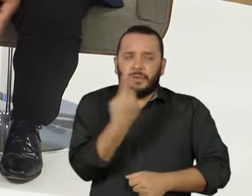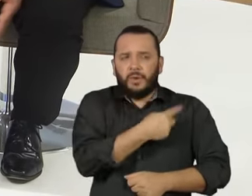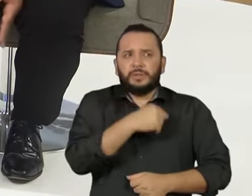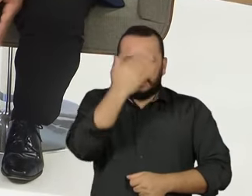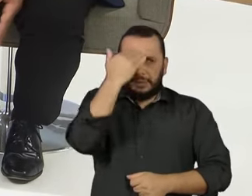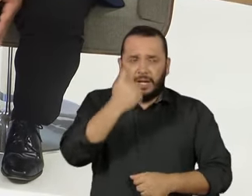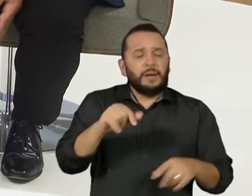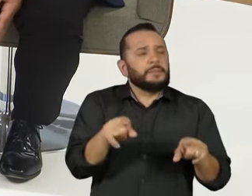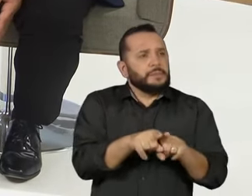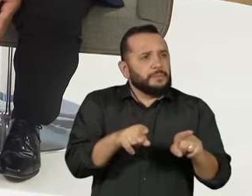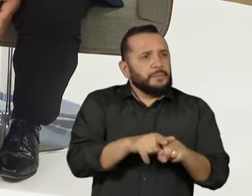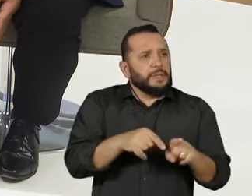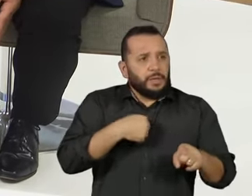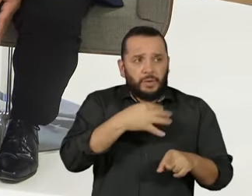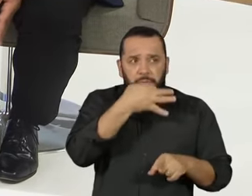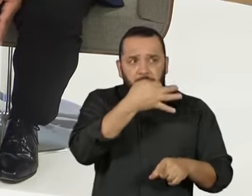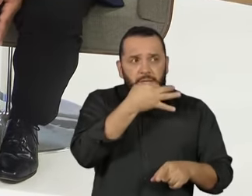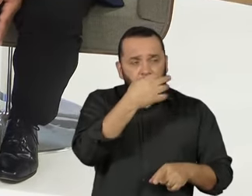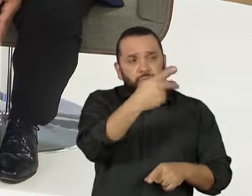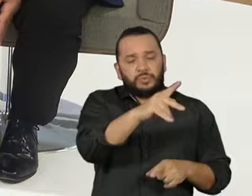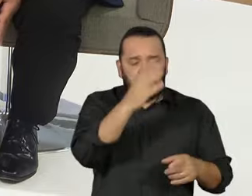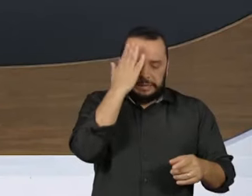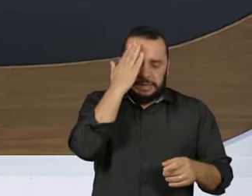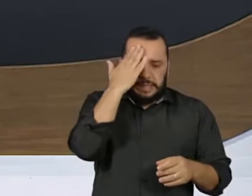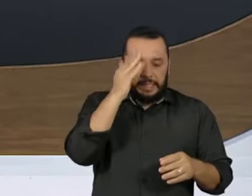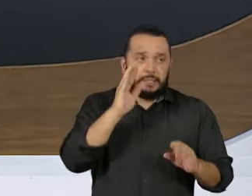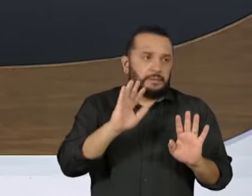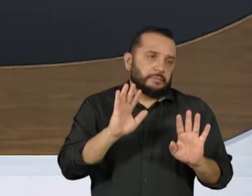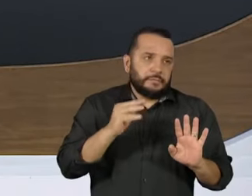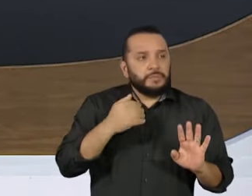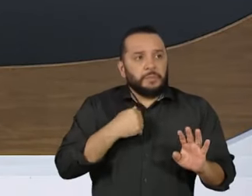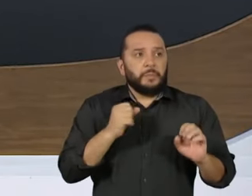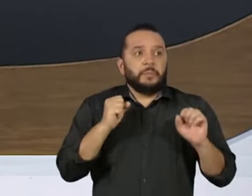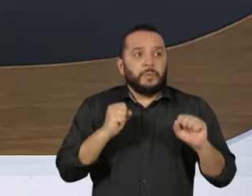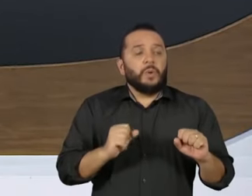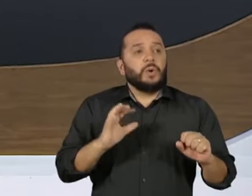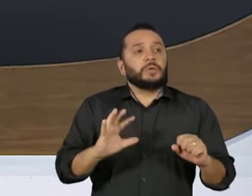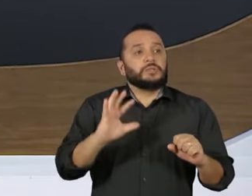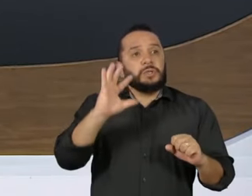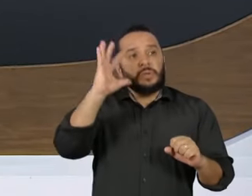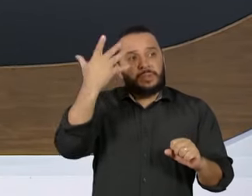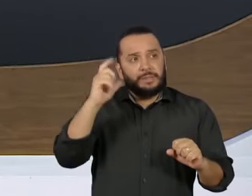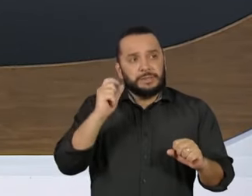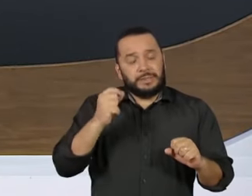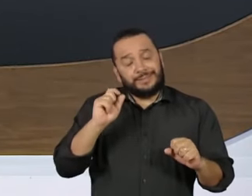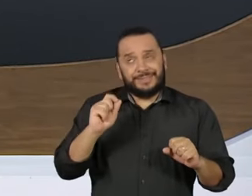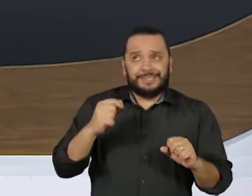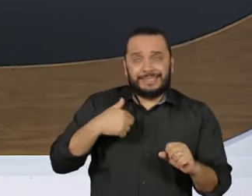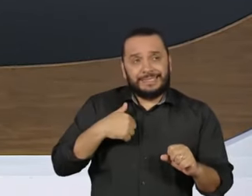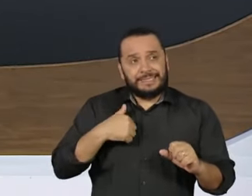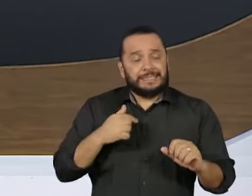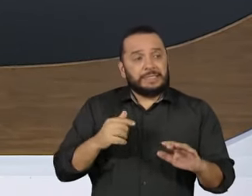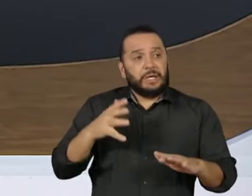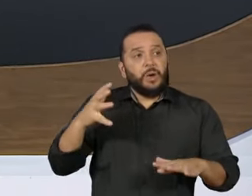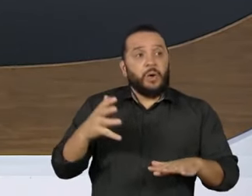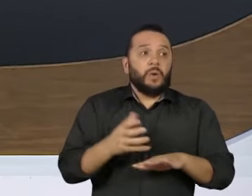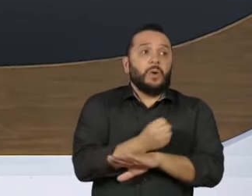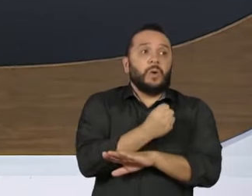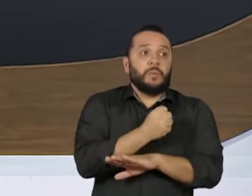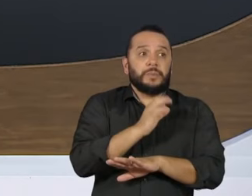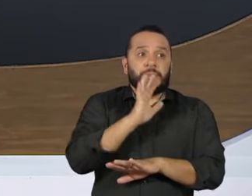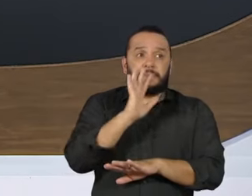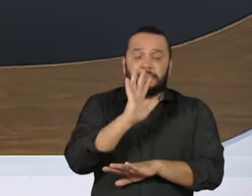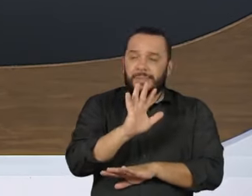essa é a sua opinião também, que não estamos na iminência de um golpe de Estado em estrito senso, mas a gente tem visto essa democracia